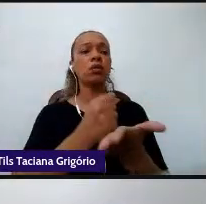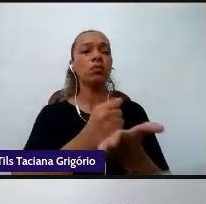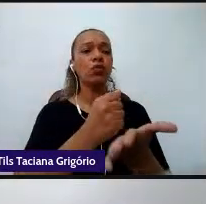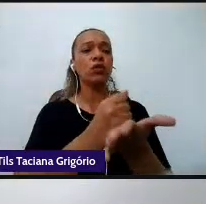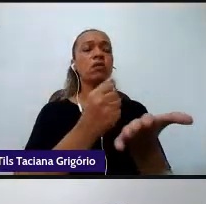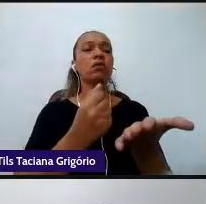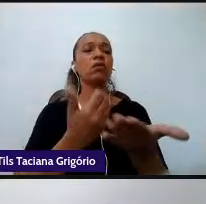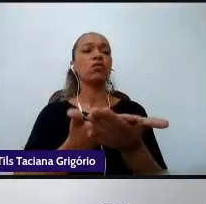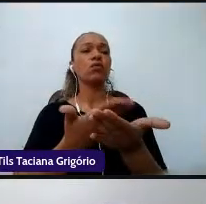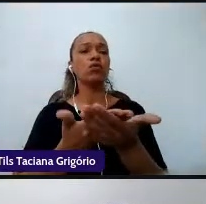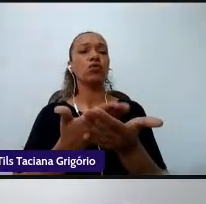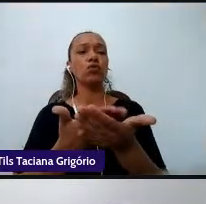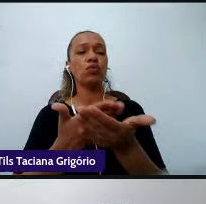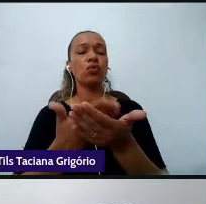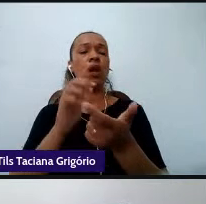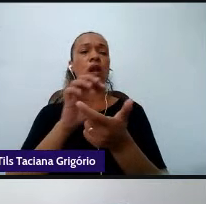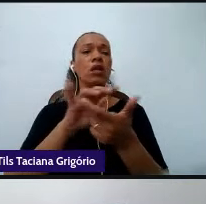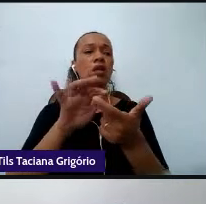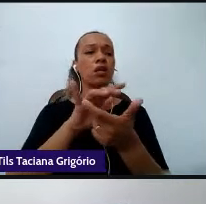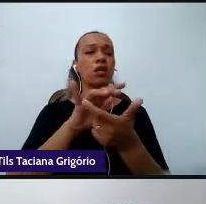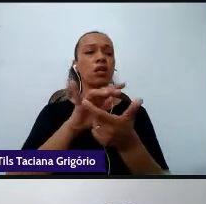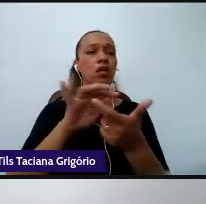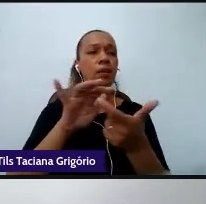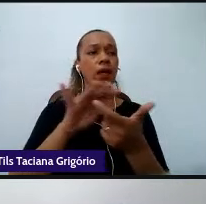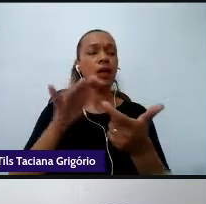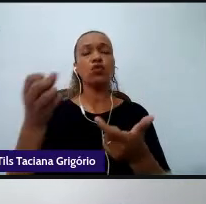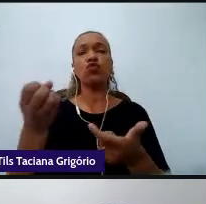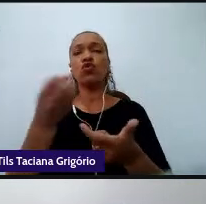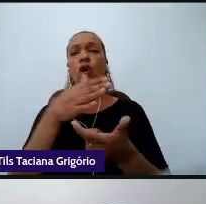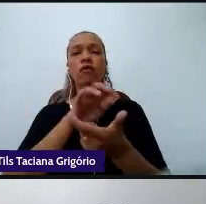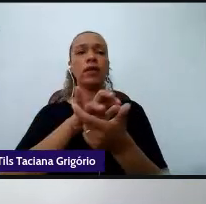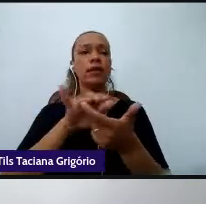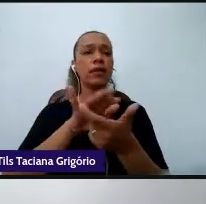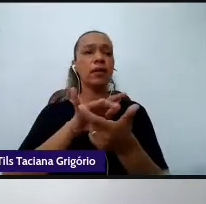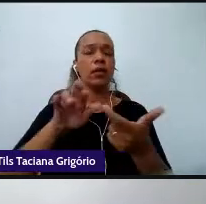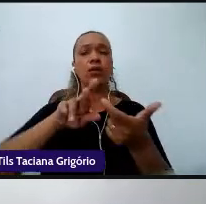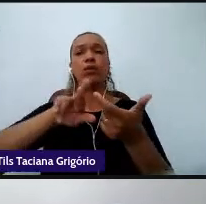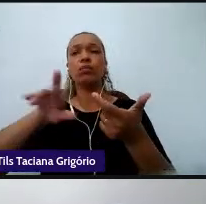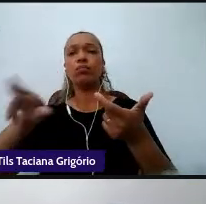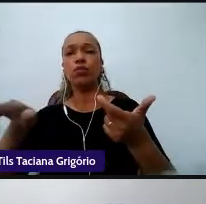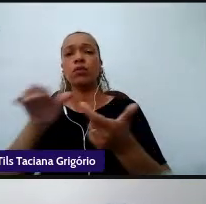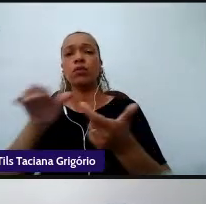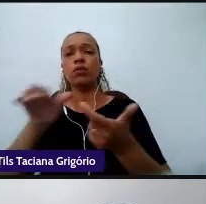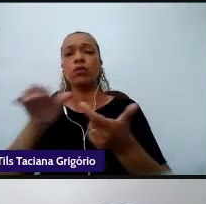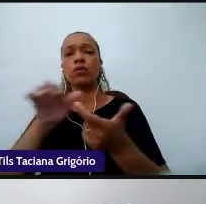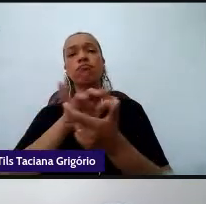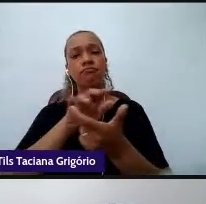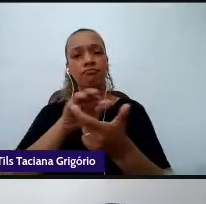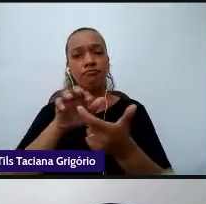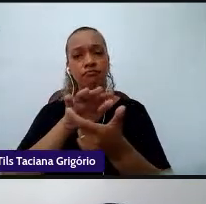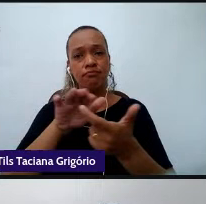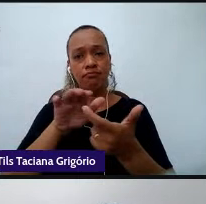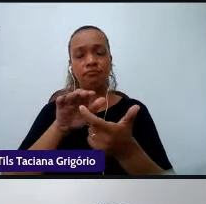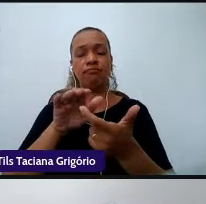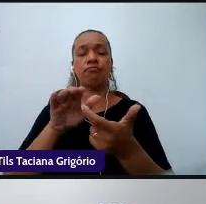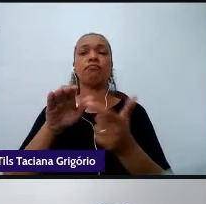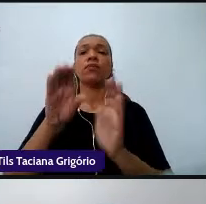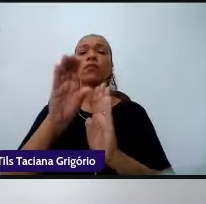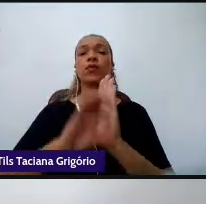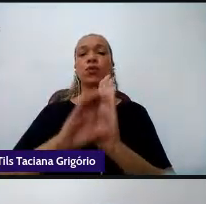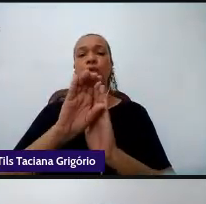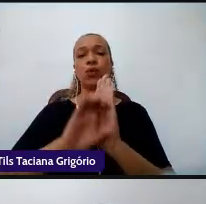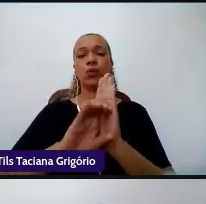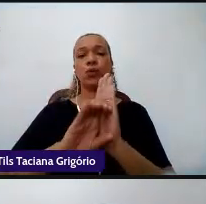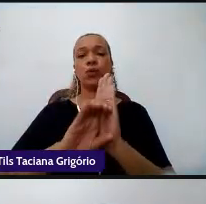novos letramentos, os multiletramentos na elaboração dos currículos estaduais, em especial o currículo da